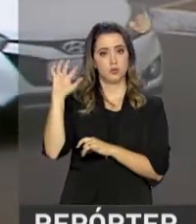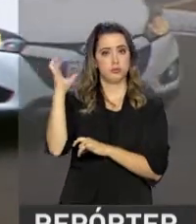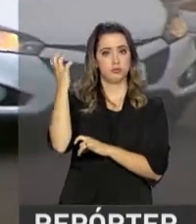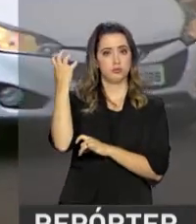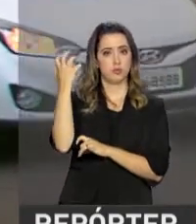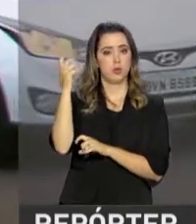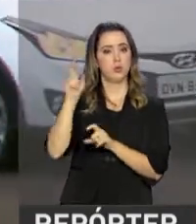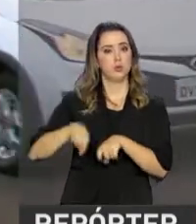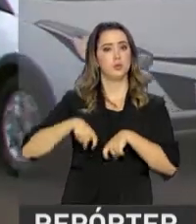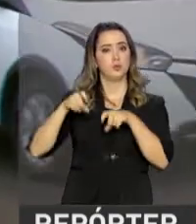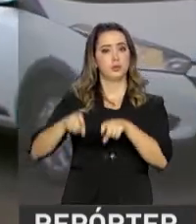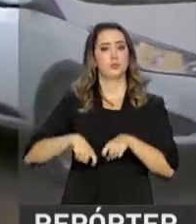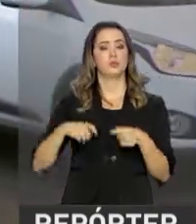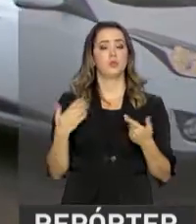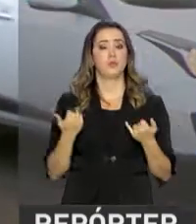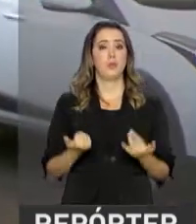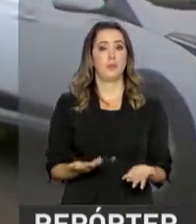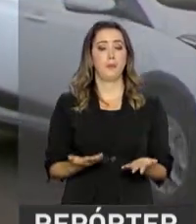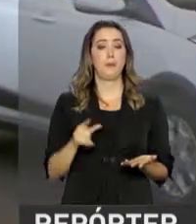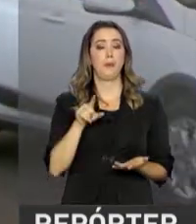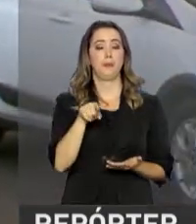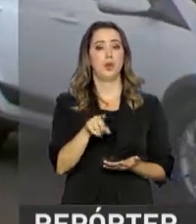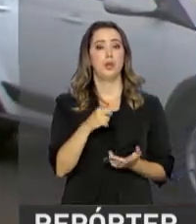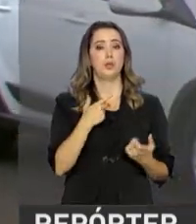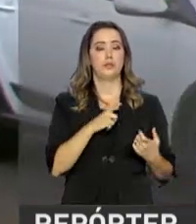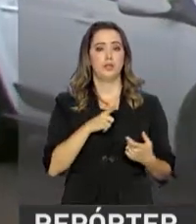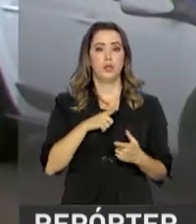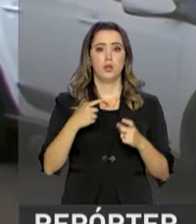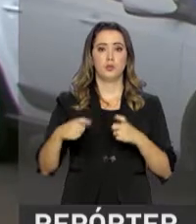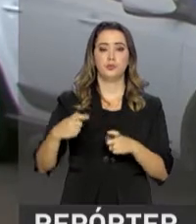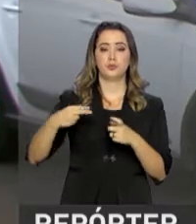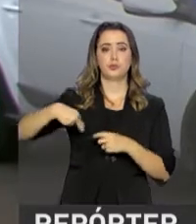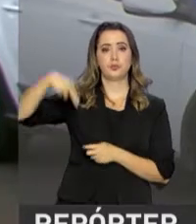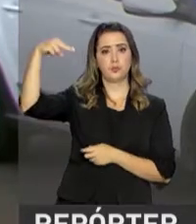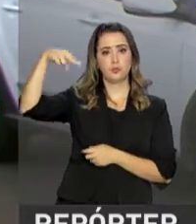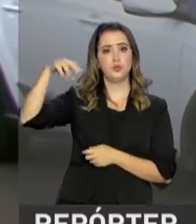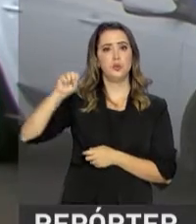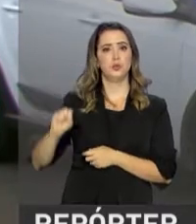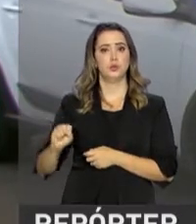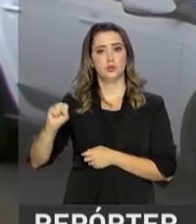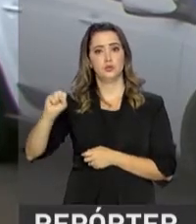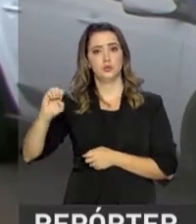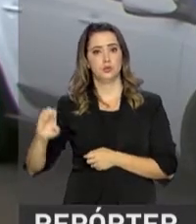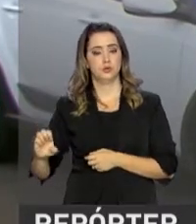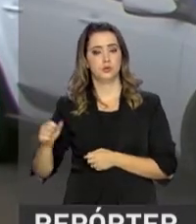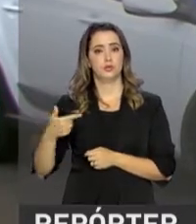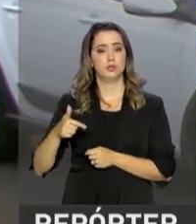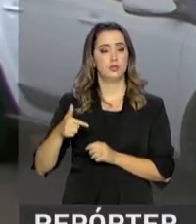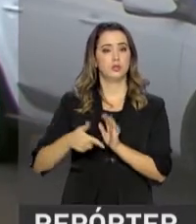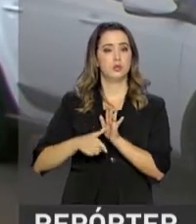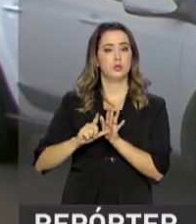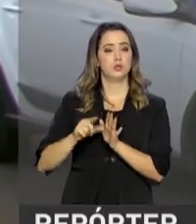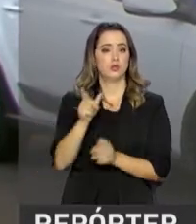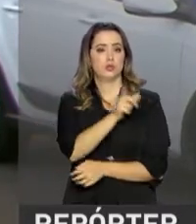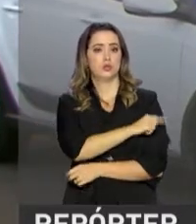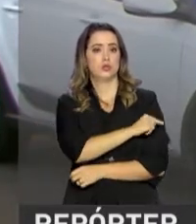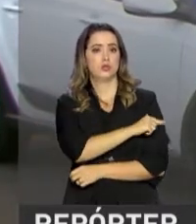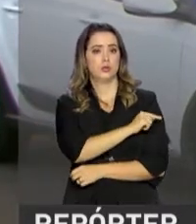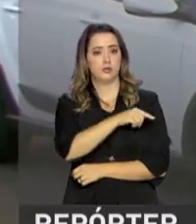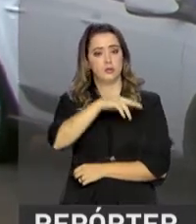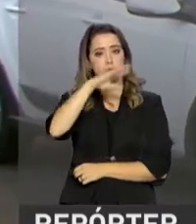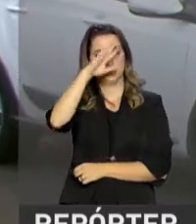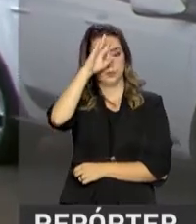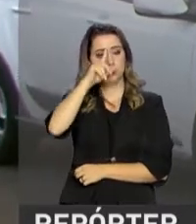e rurais nessas localidades. Alguns estados do Nordeste, Sul e Sudeste não faziam parte das áreas de recomendação de